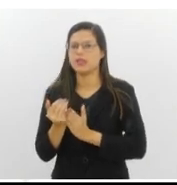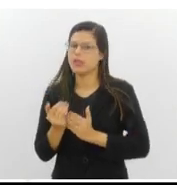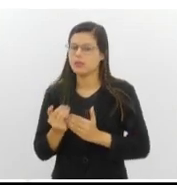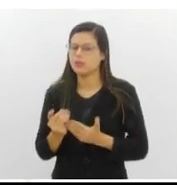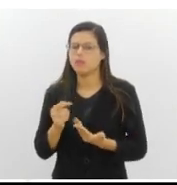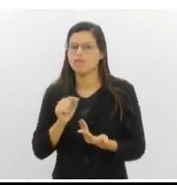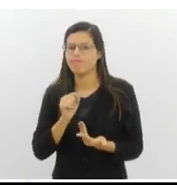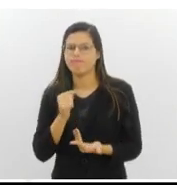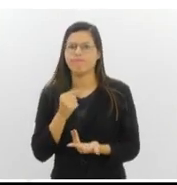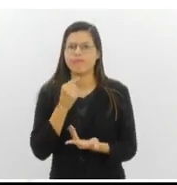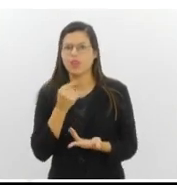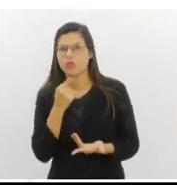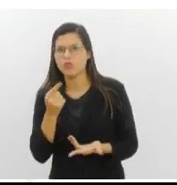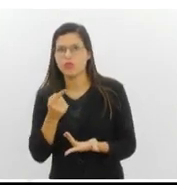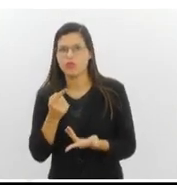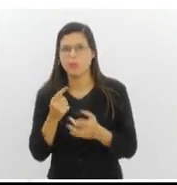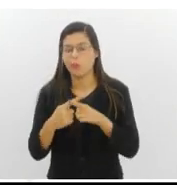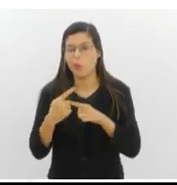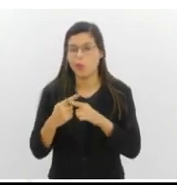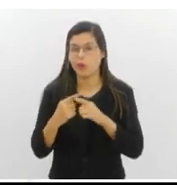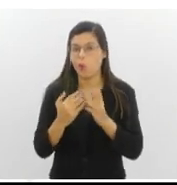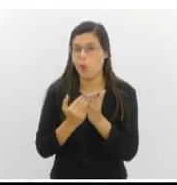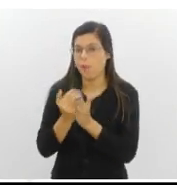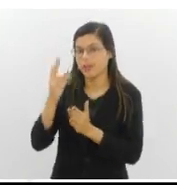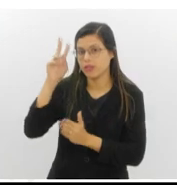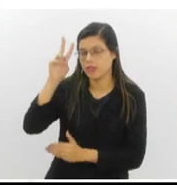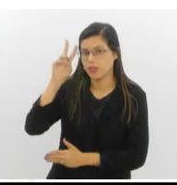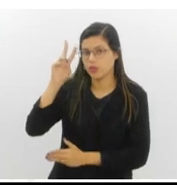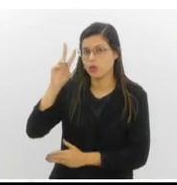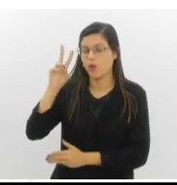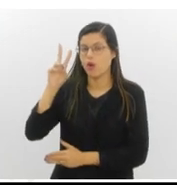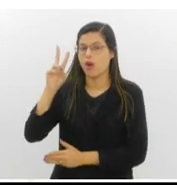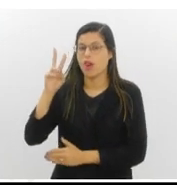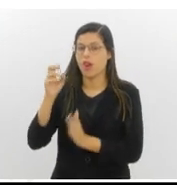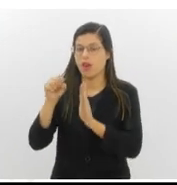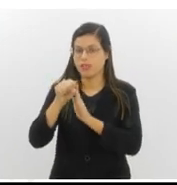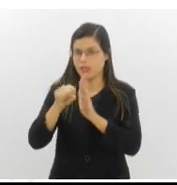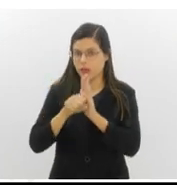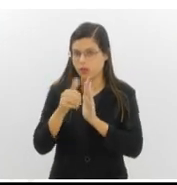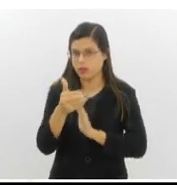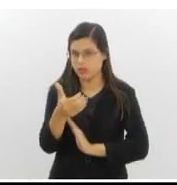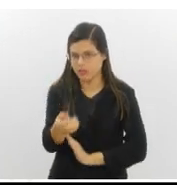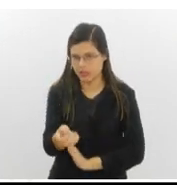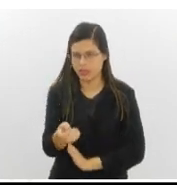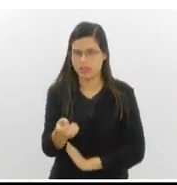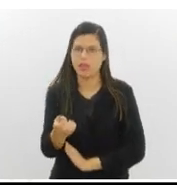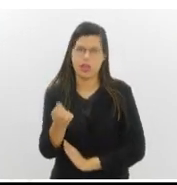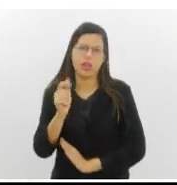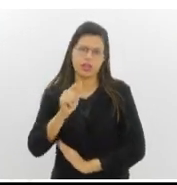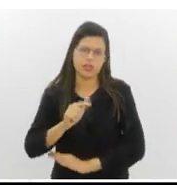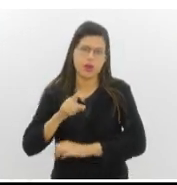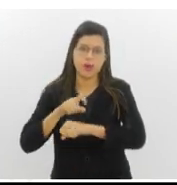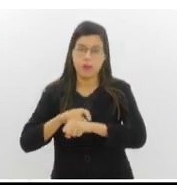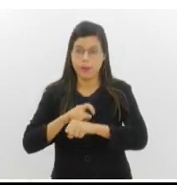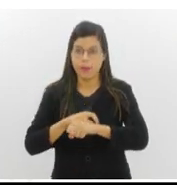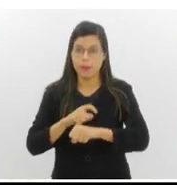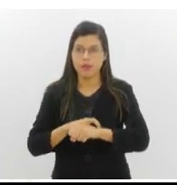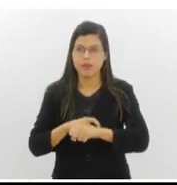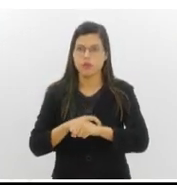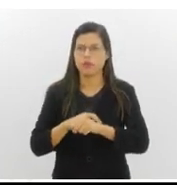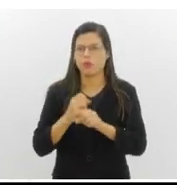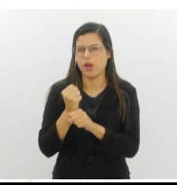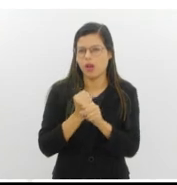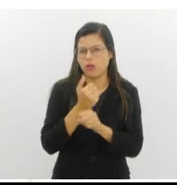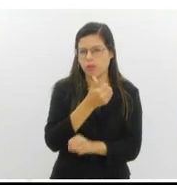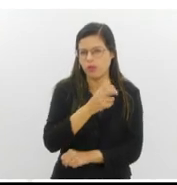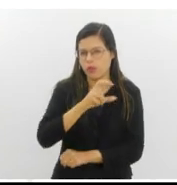início de histórias vai para o século XVI, que é justamente o 1500, o